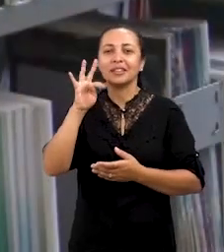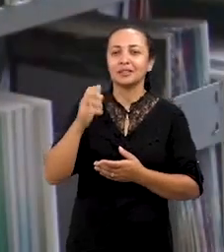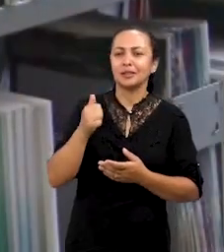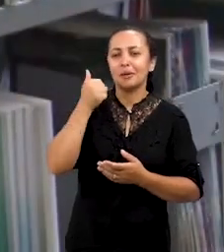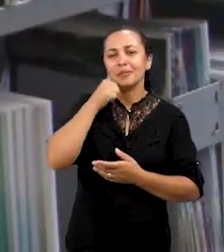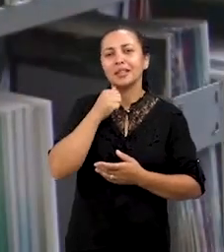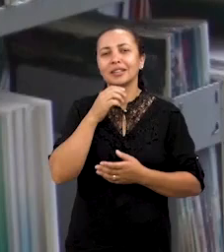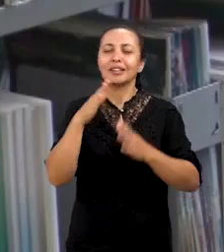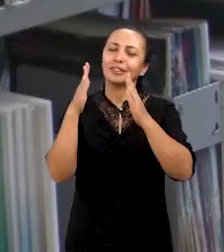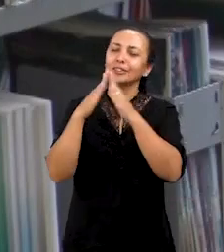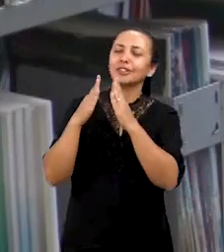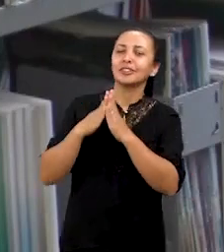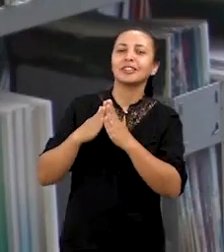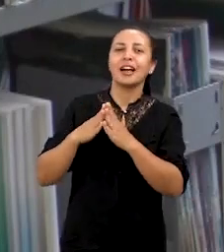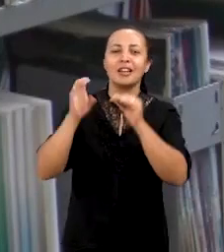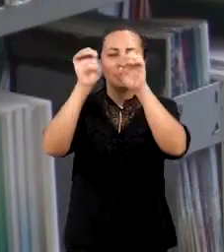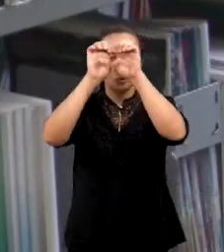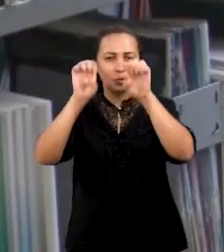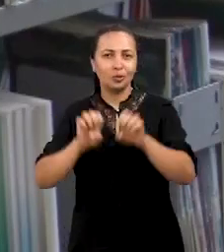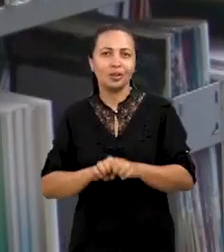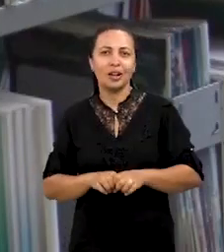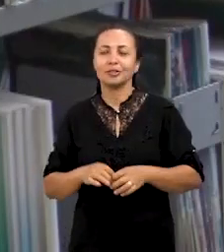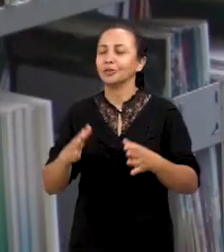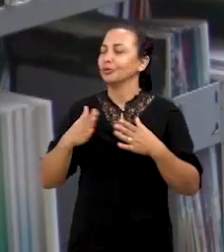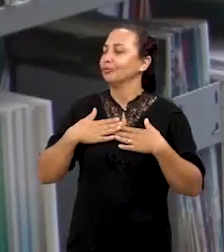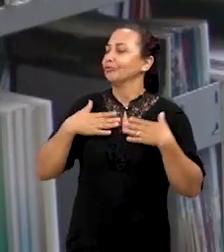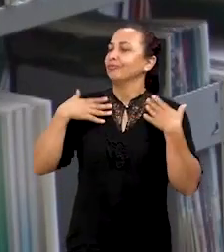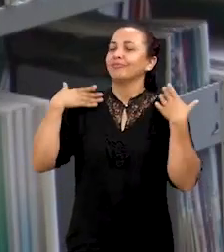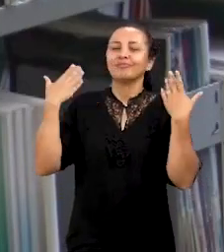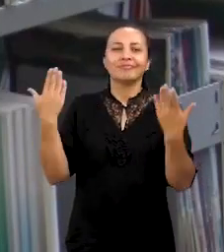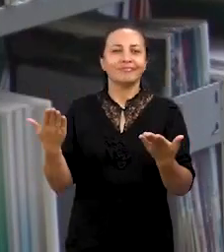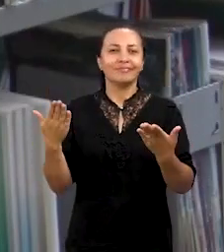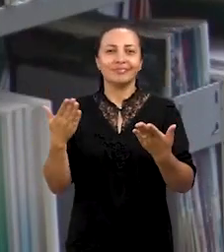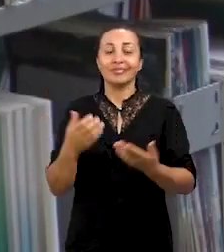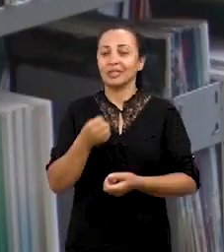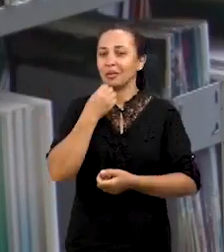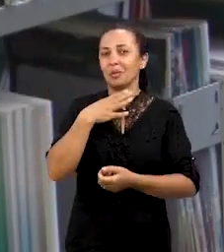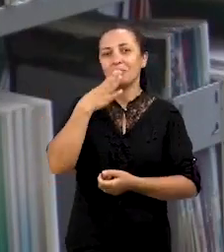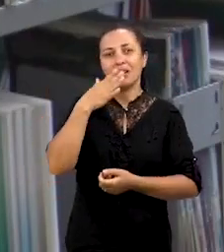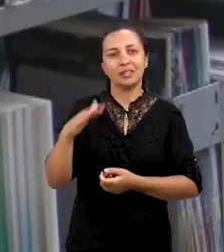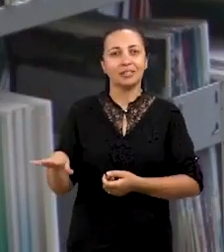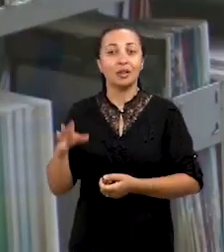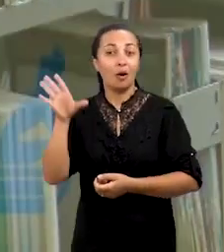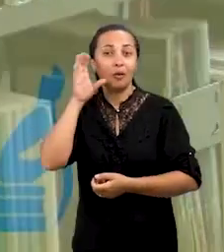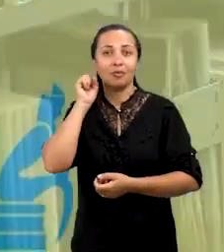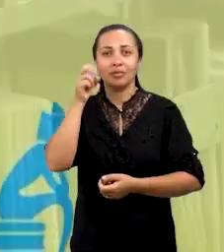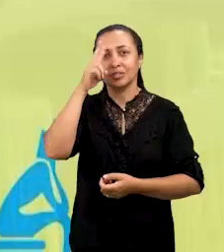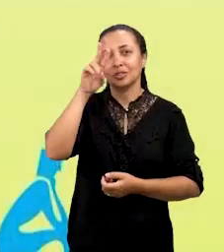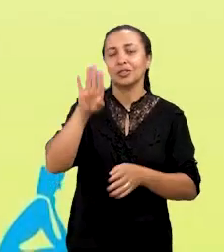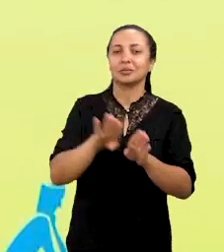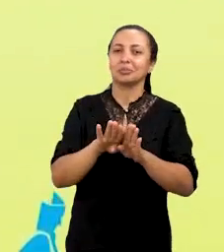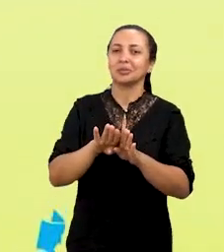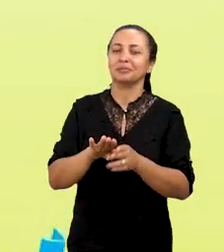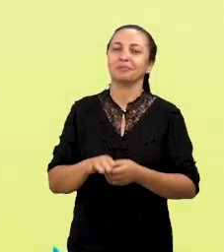uma menina de autoestima, então isso é importante para a criança ouvir esse tipo de história também.